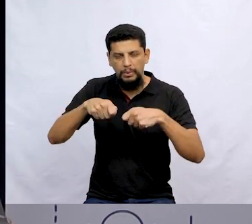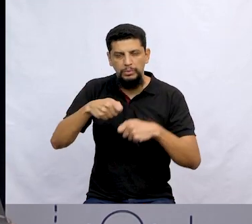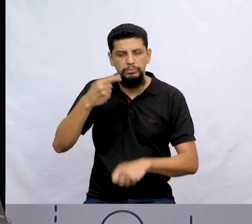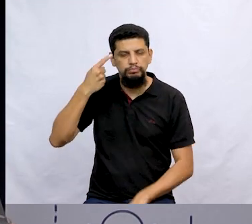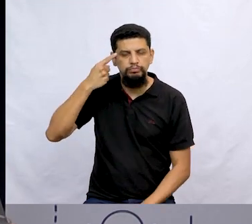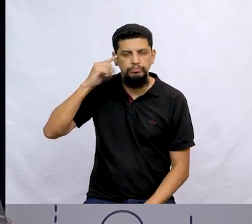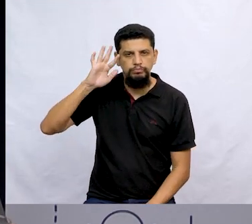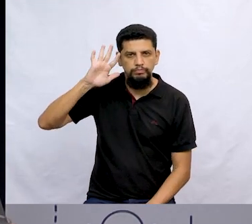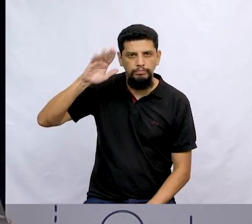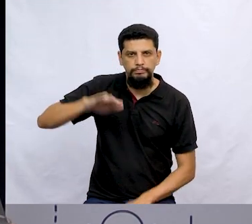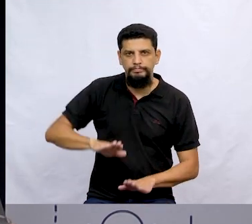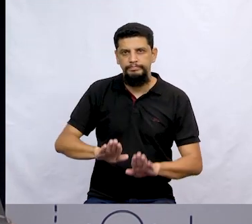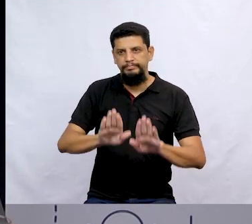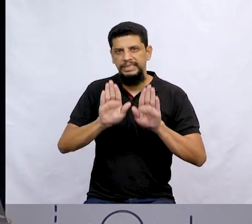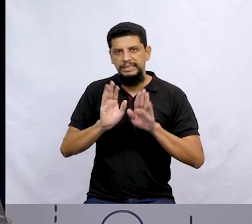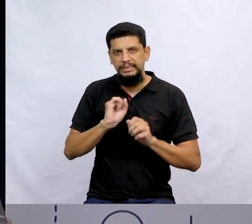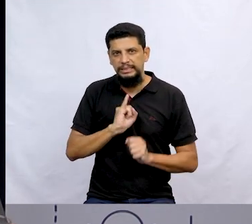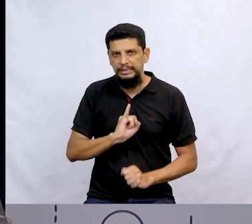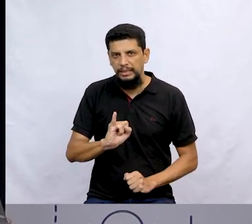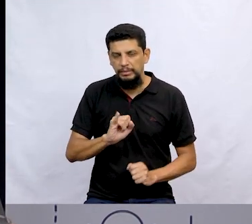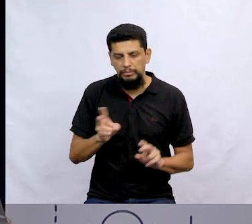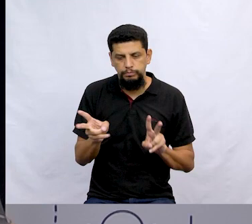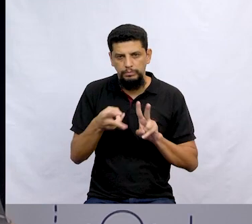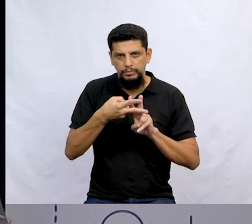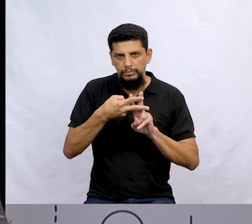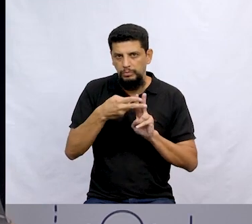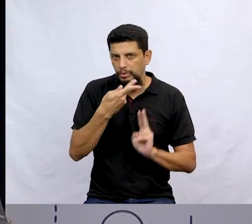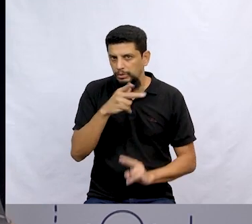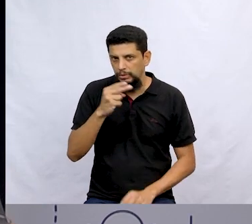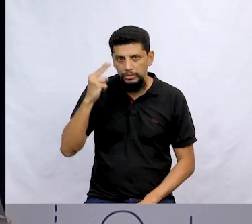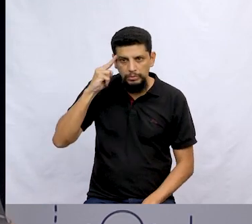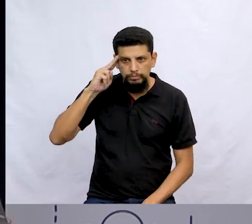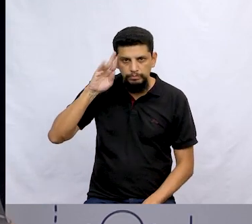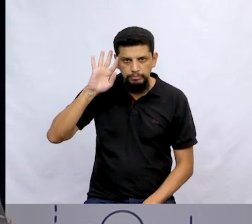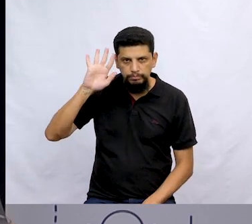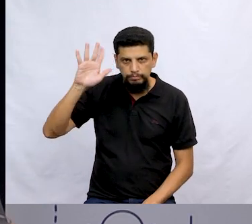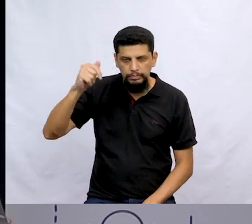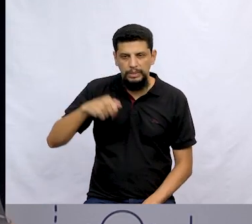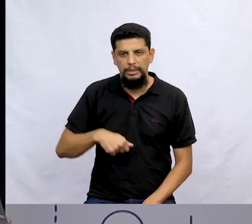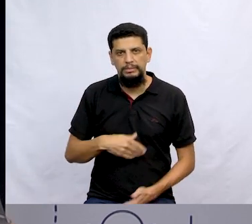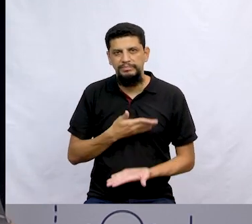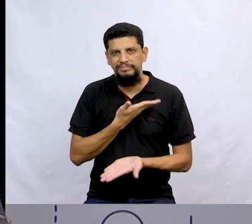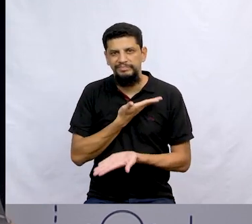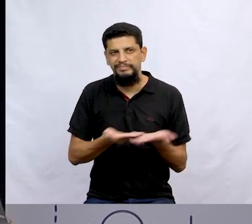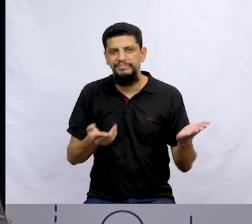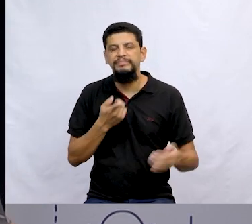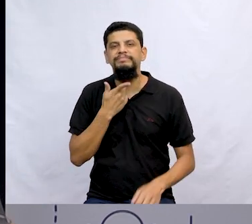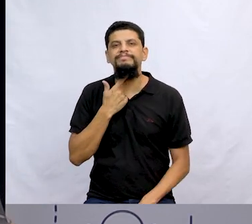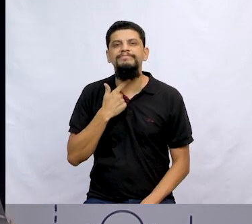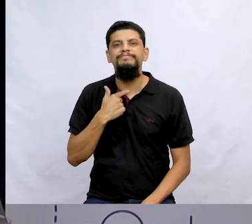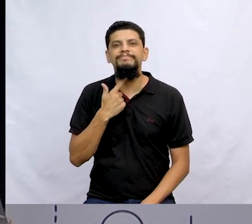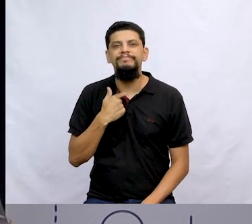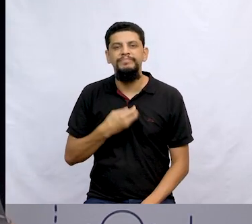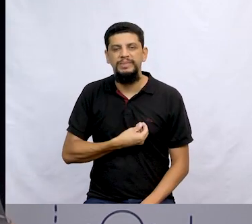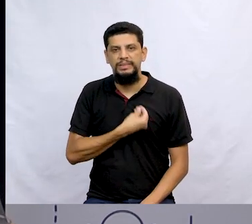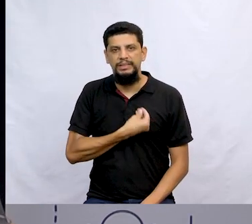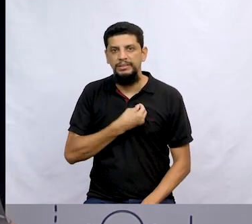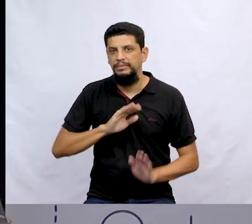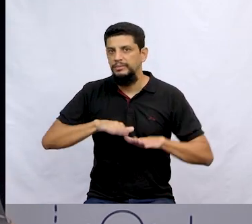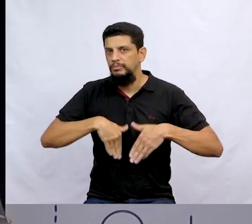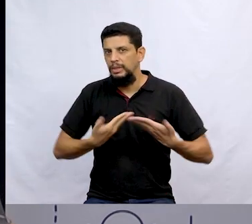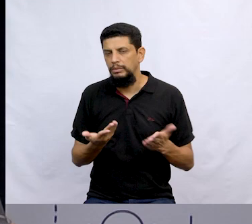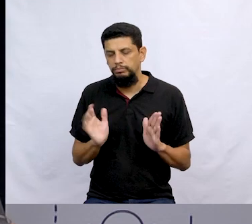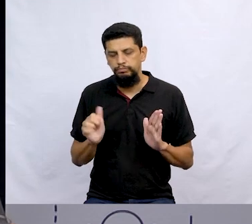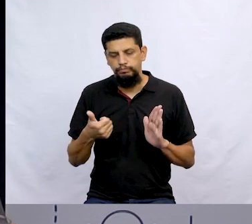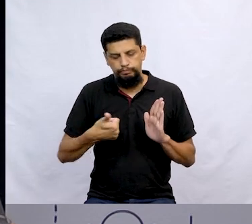soltar a imaginação. Mas, se prendem o seu sonho, isso, ele perde a vontade de viver. Então,